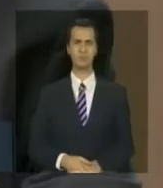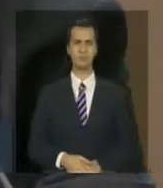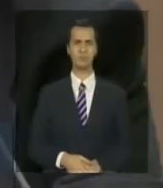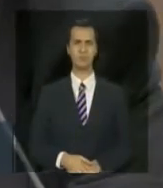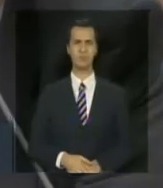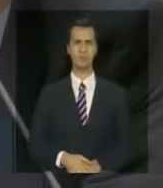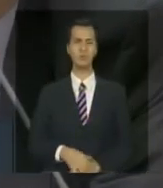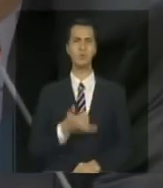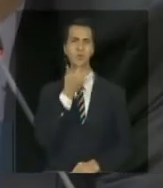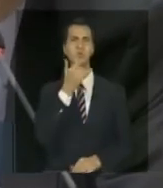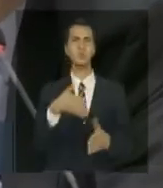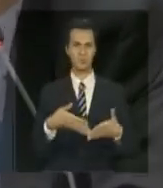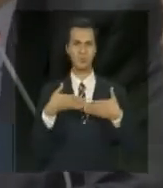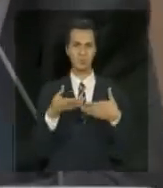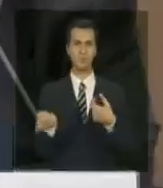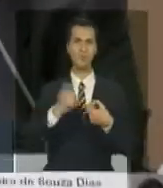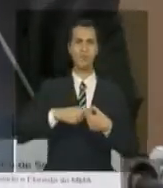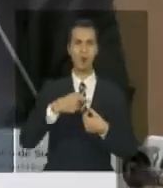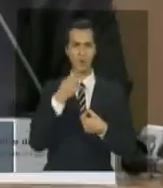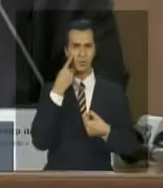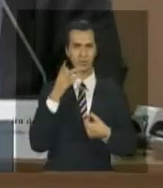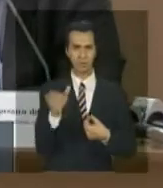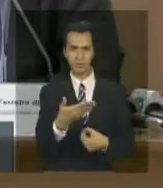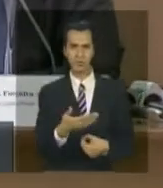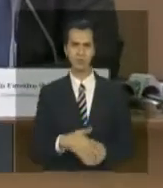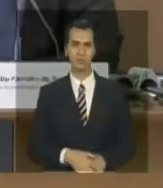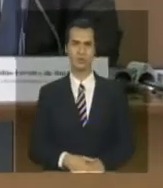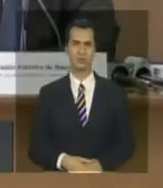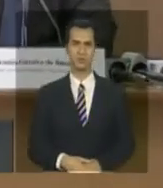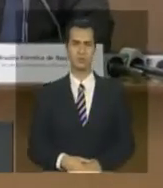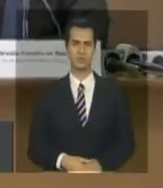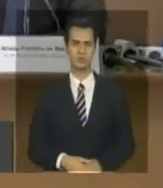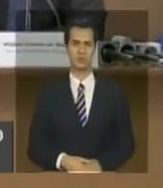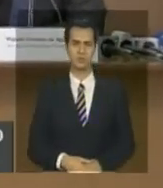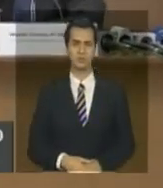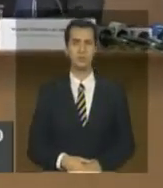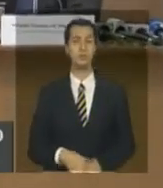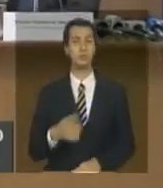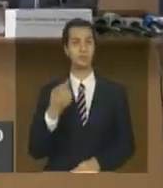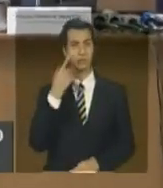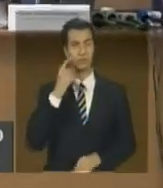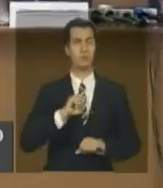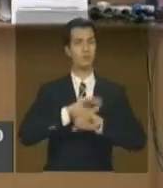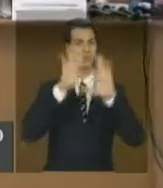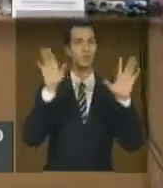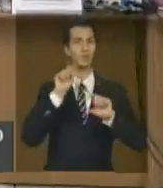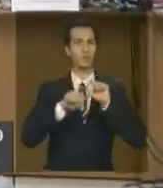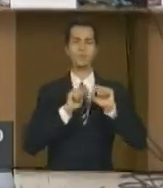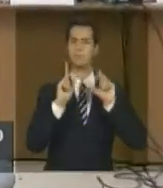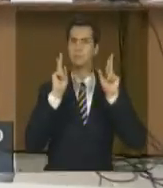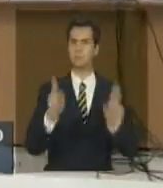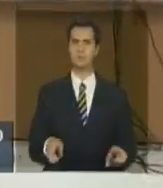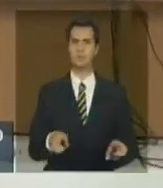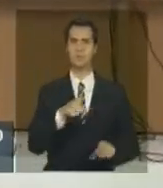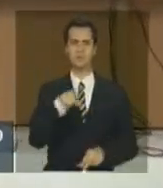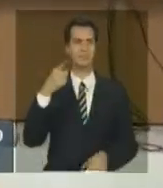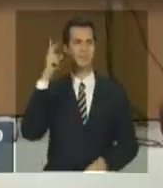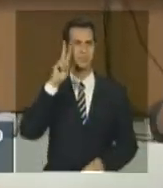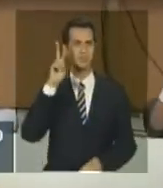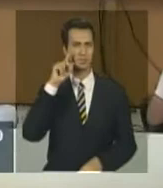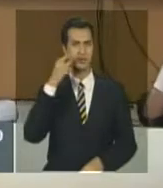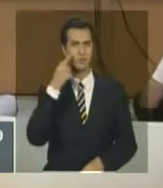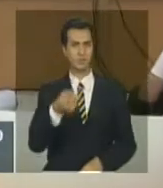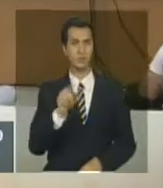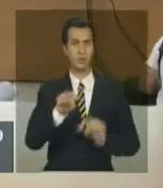volta um desculpe Adriana volta mais um só para ficar claro é a mesma coisa quer dizer em amarelo que já tinha sido